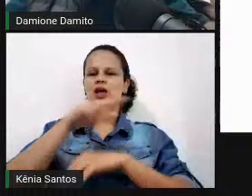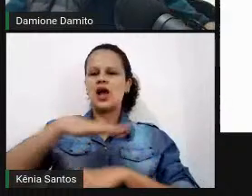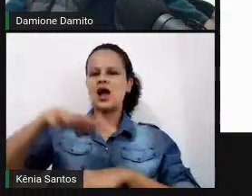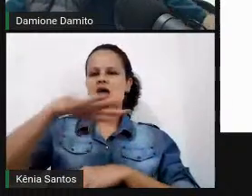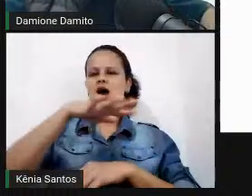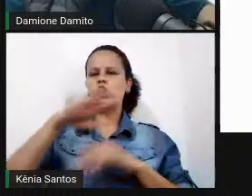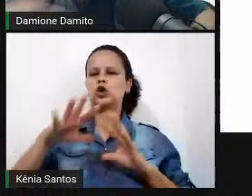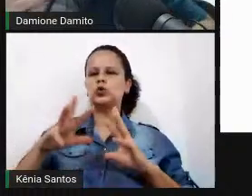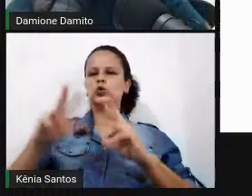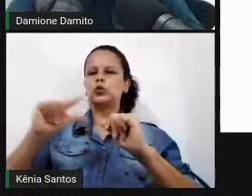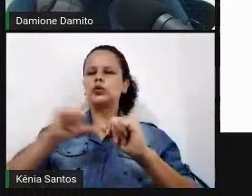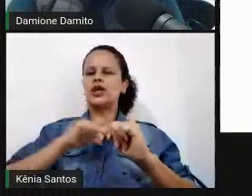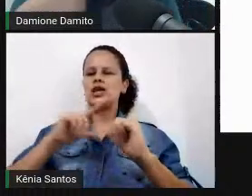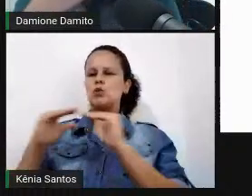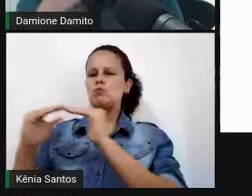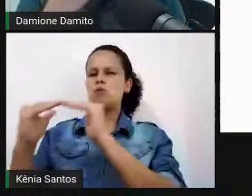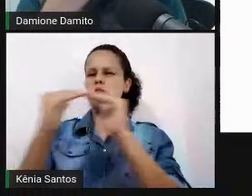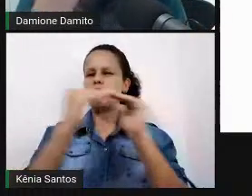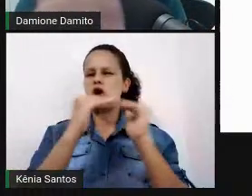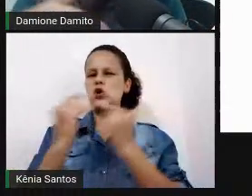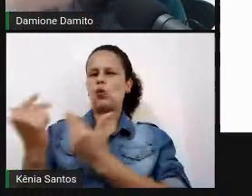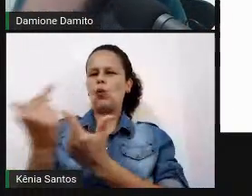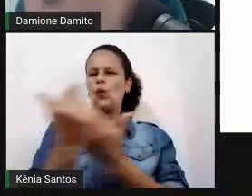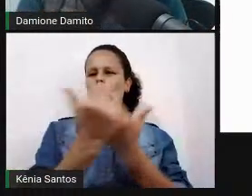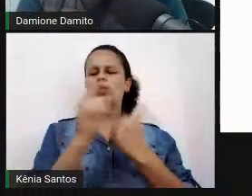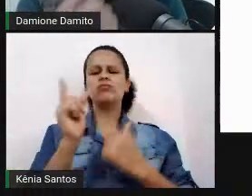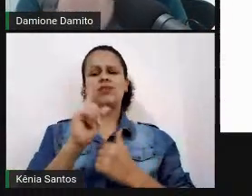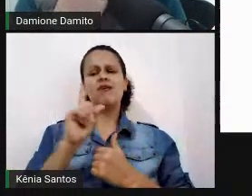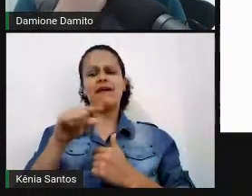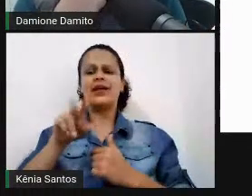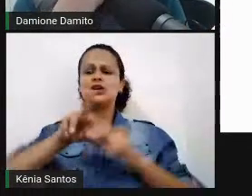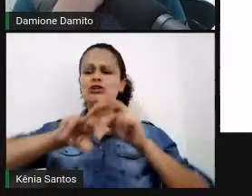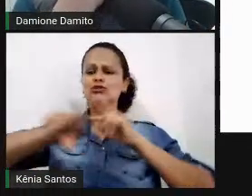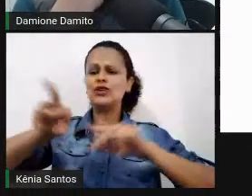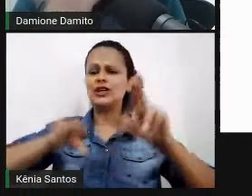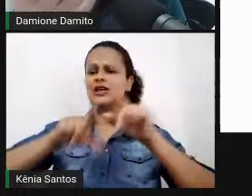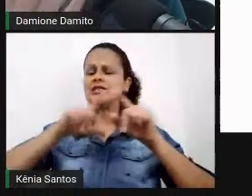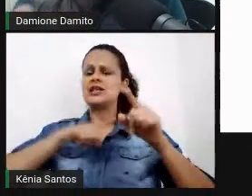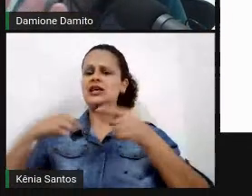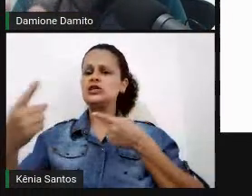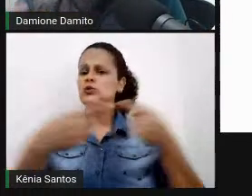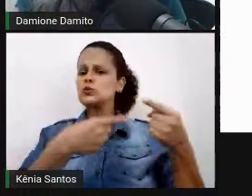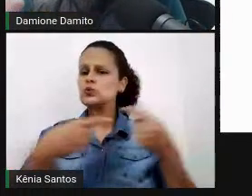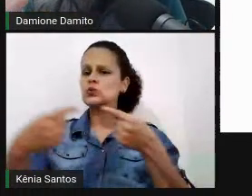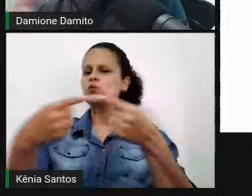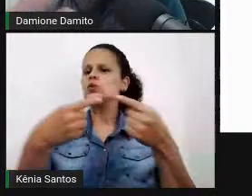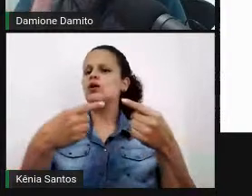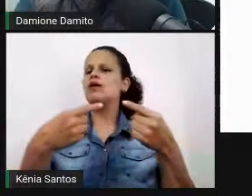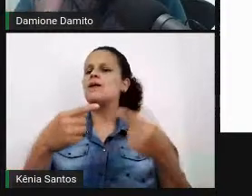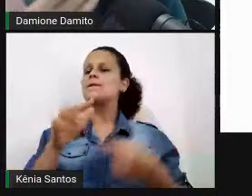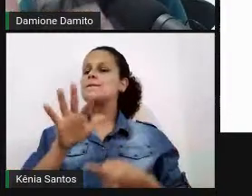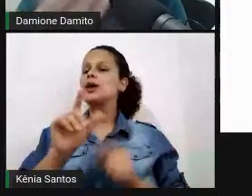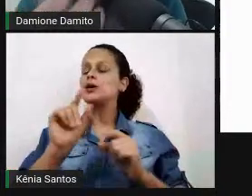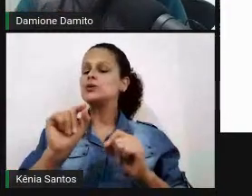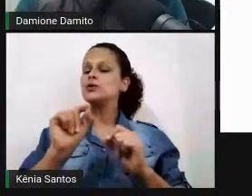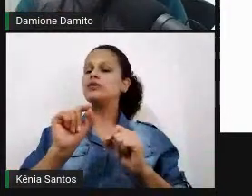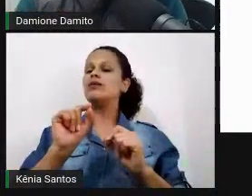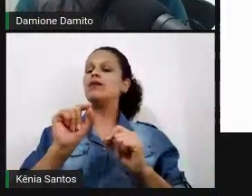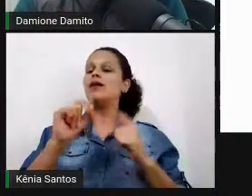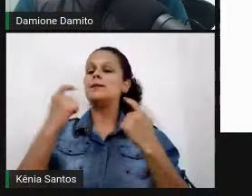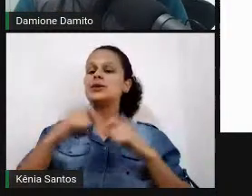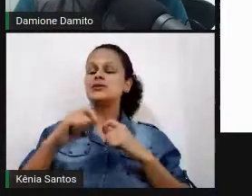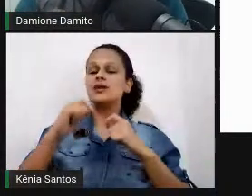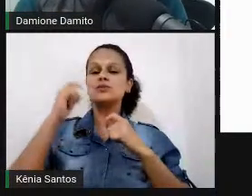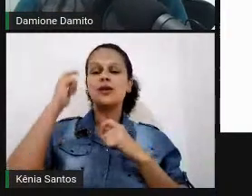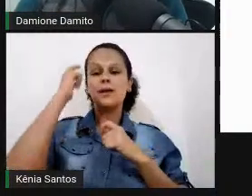lugar de críticas, lugar de pensamento, de projeções, reprojeções, mas me parece ser consenso que a educação, ela precisa evoluir.